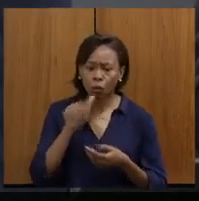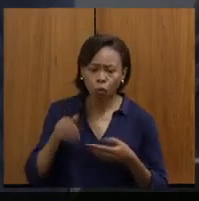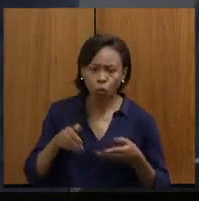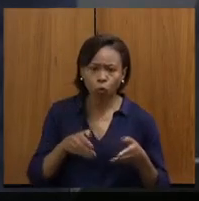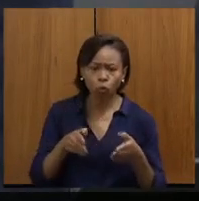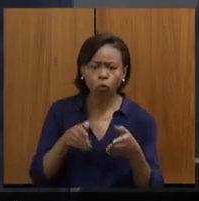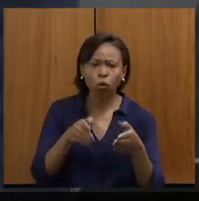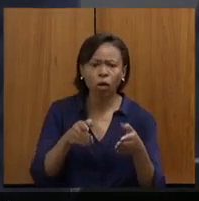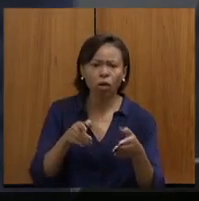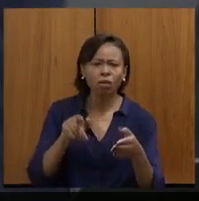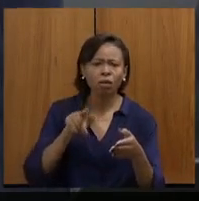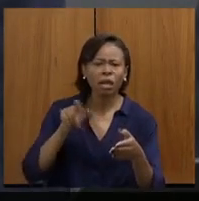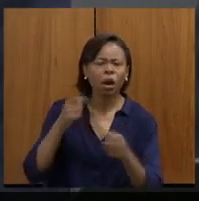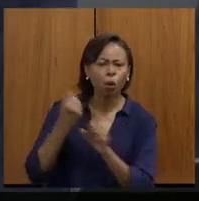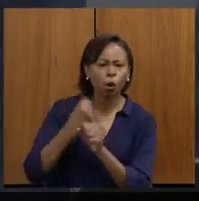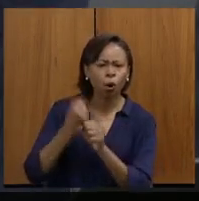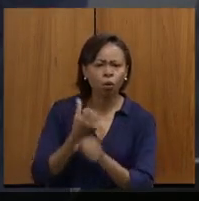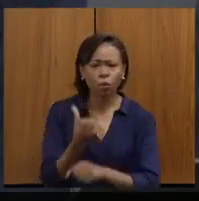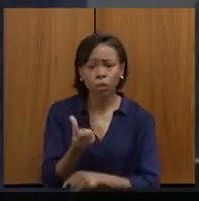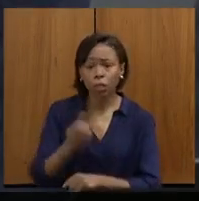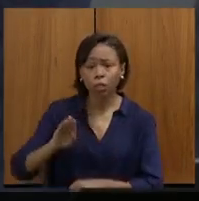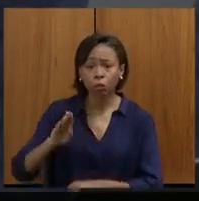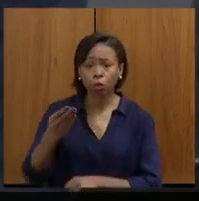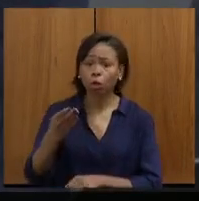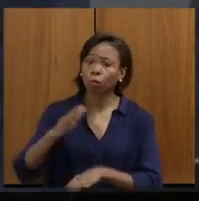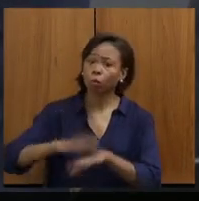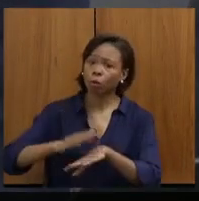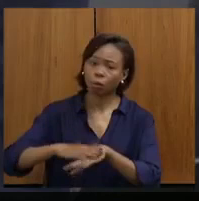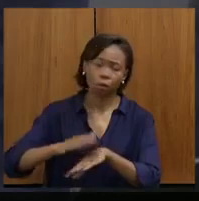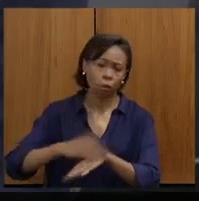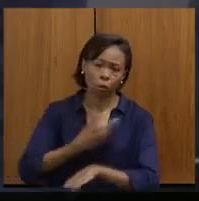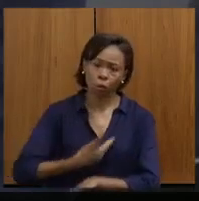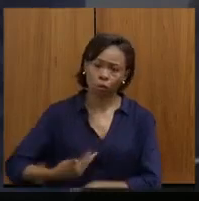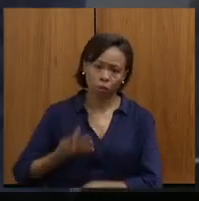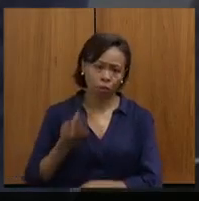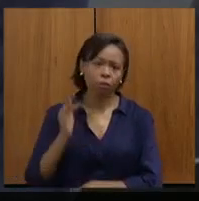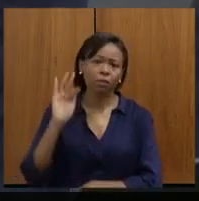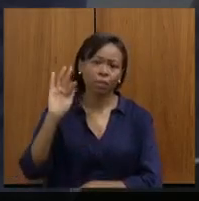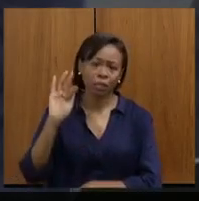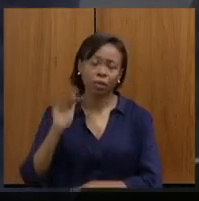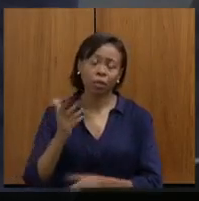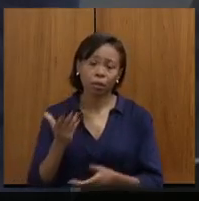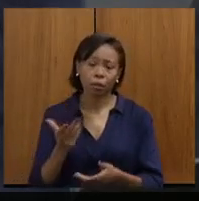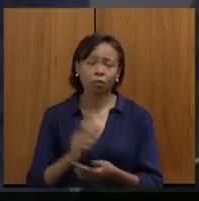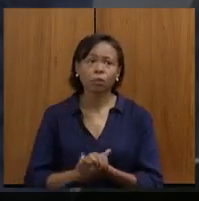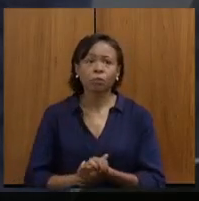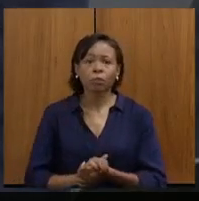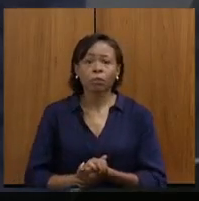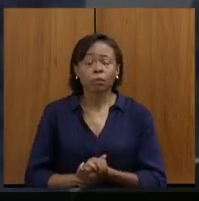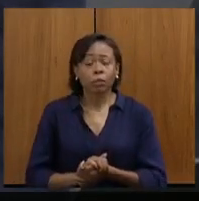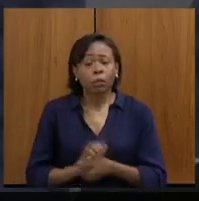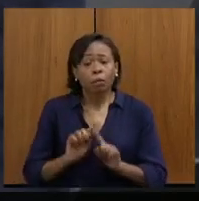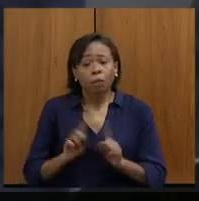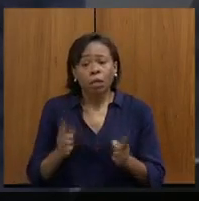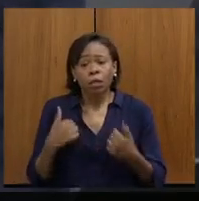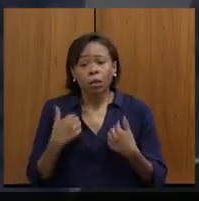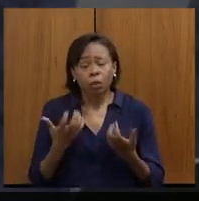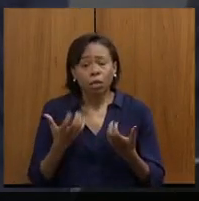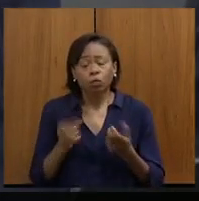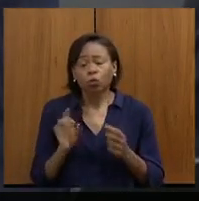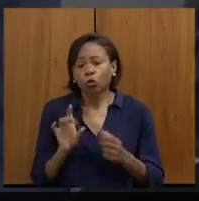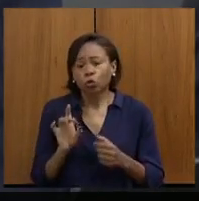obra, vai ser um 6 bilhões, mas do governo federal. Não vai afetar aqui, secretário, isso. Então, estou querendo apenas fazer